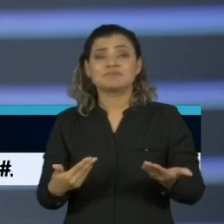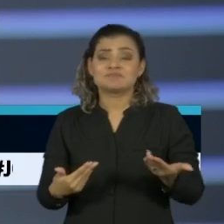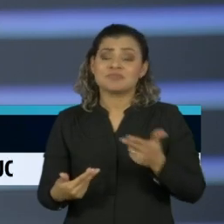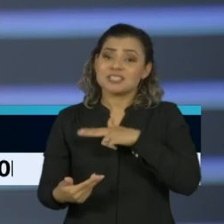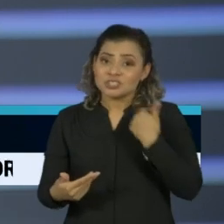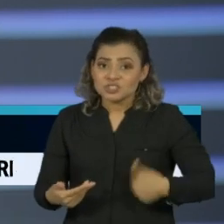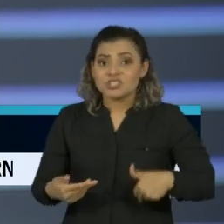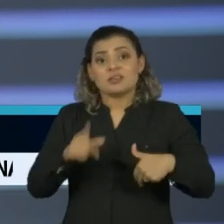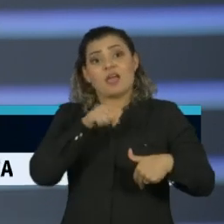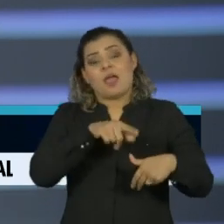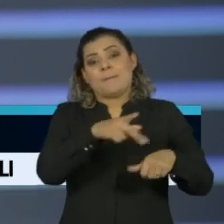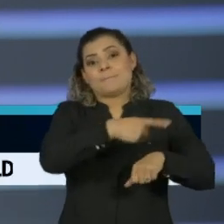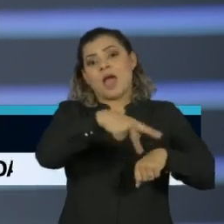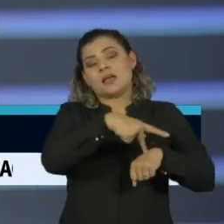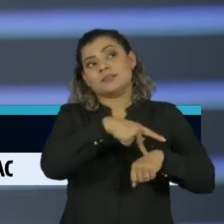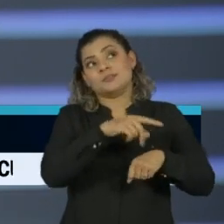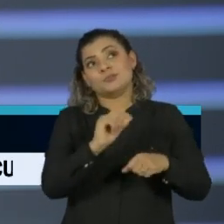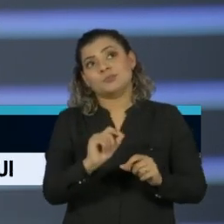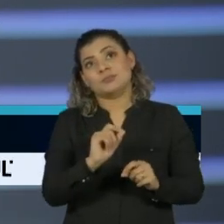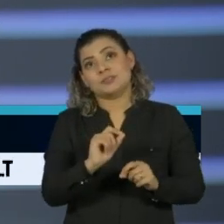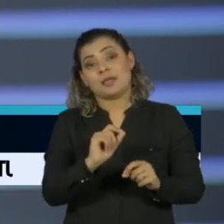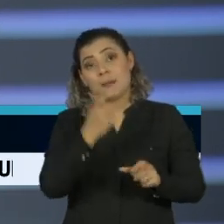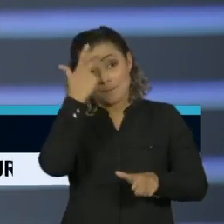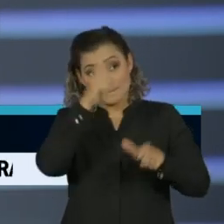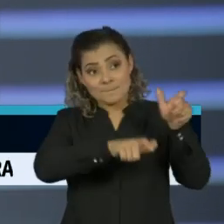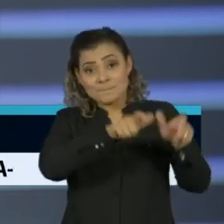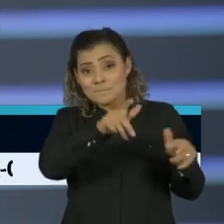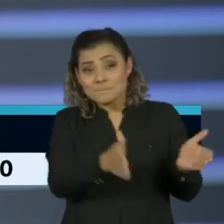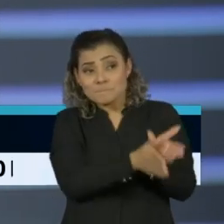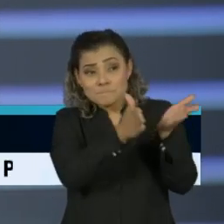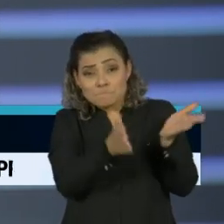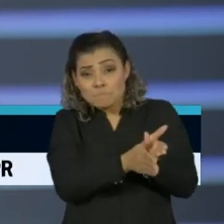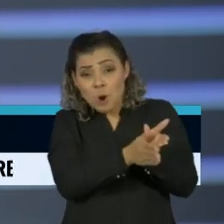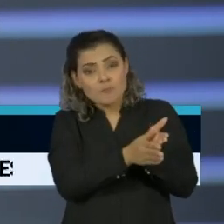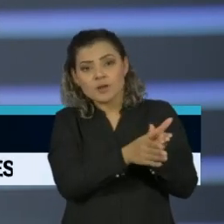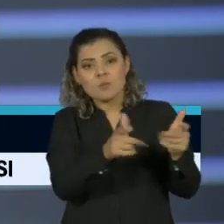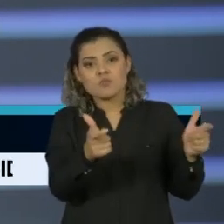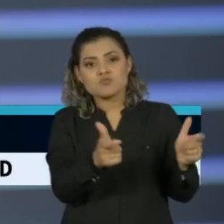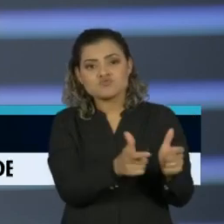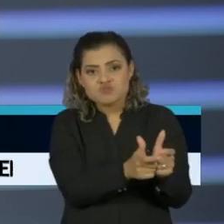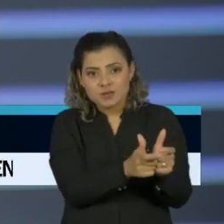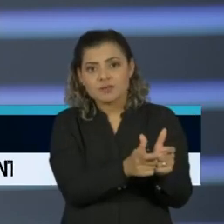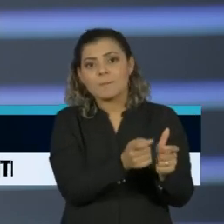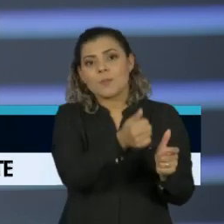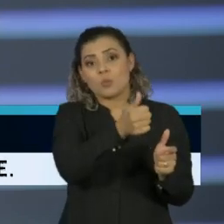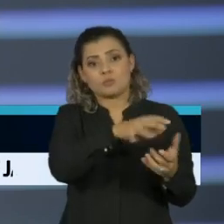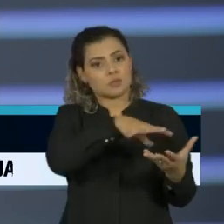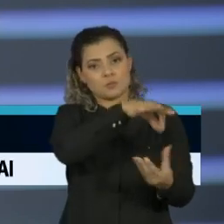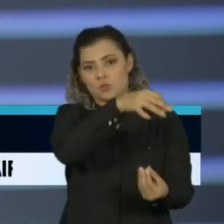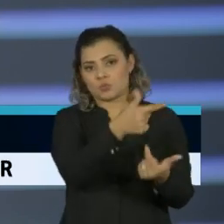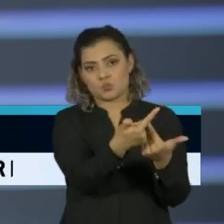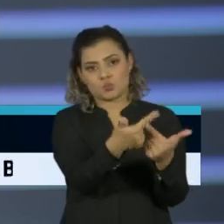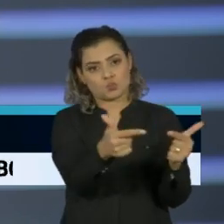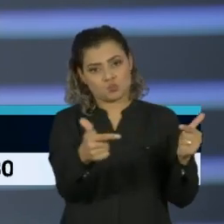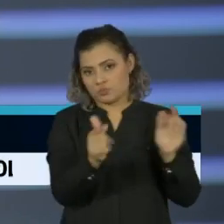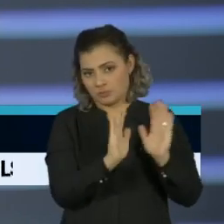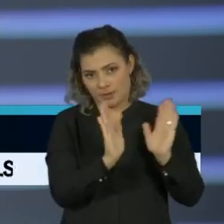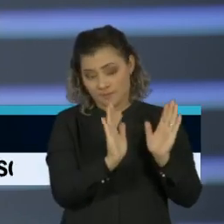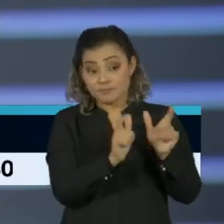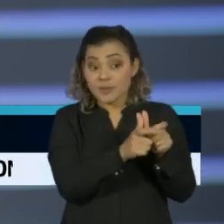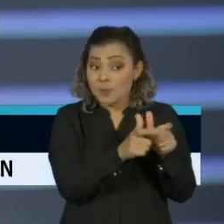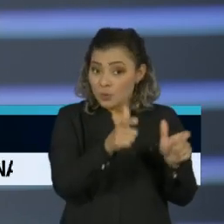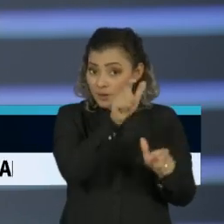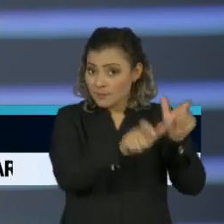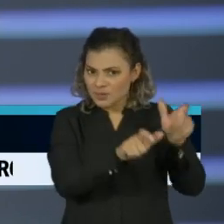que tirou uma enorme parcela da população da miséria, não tem democracia. A maior parte das pessoas não